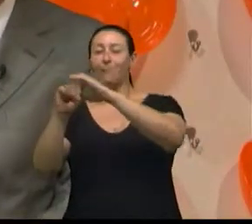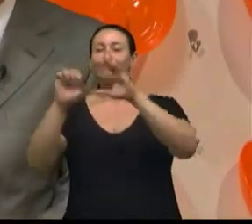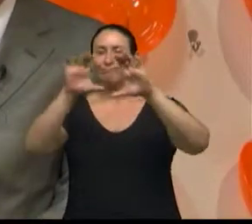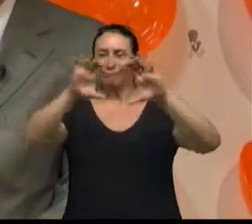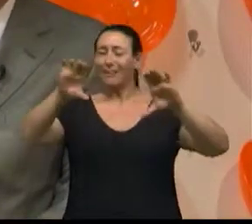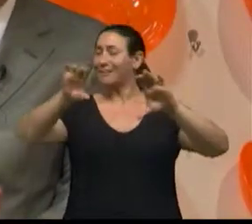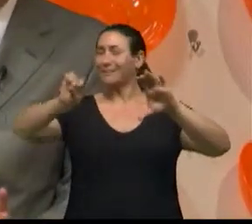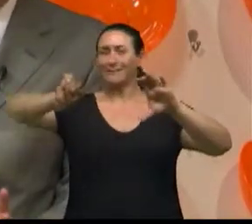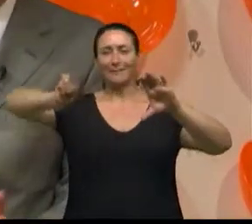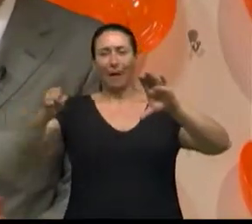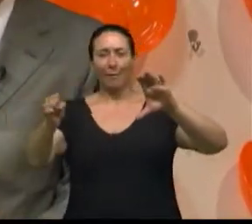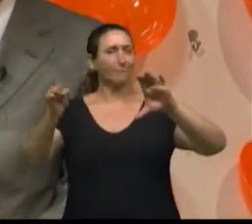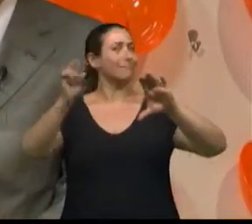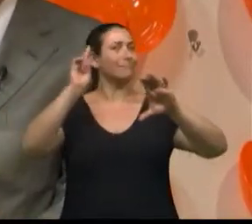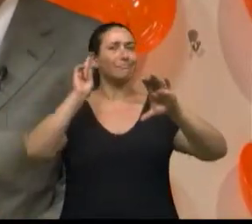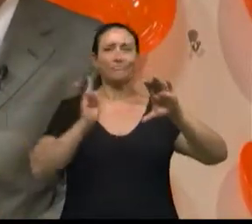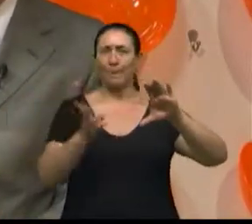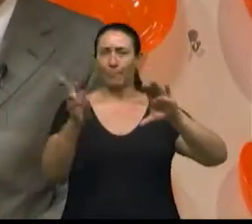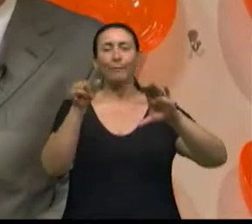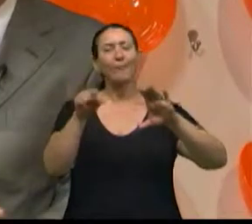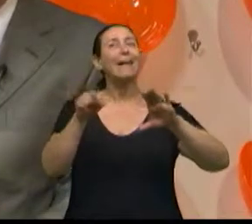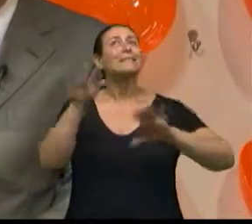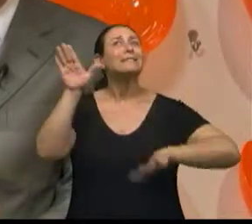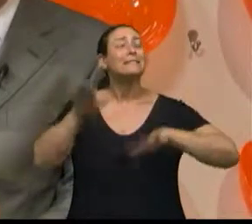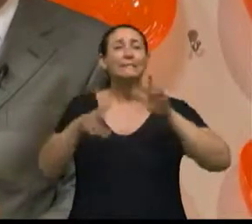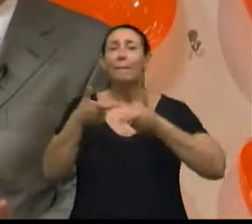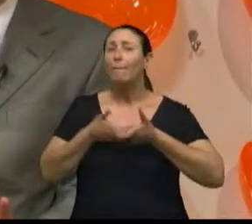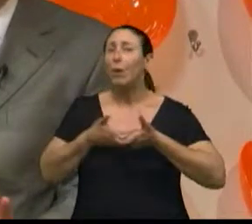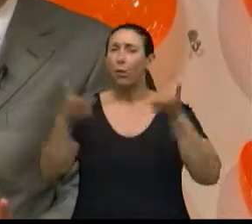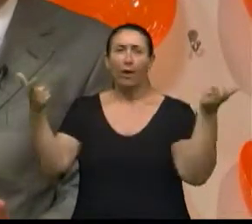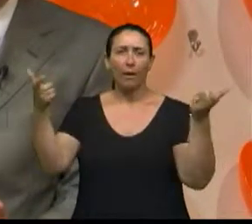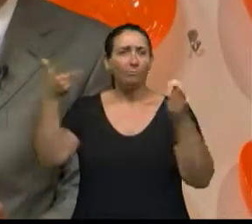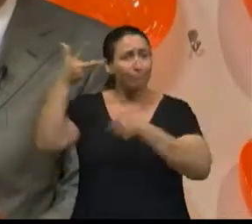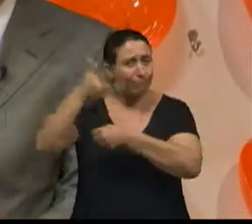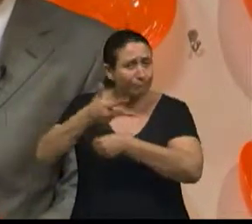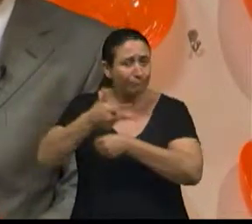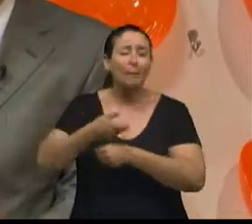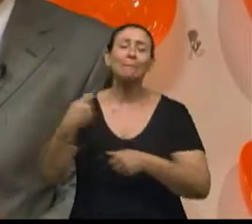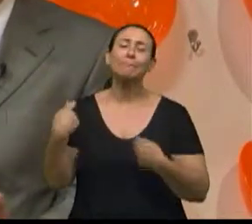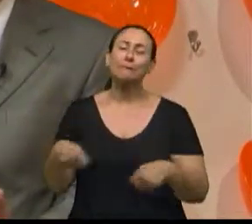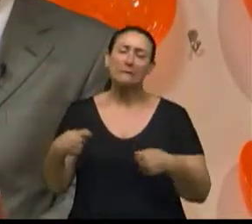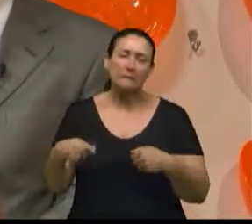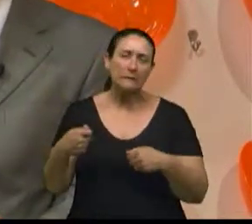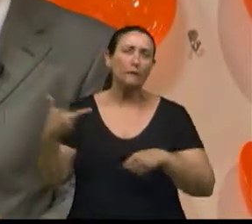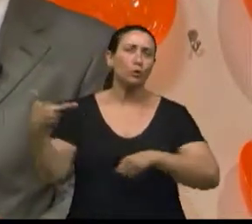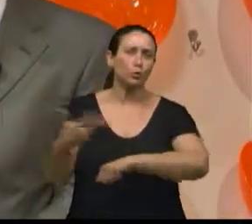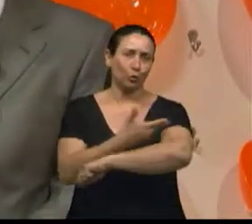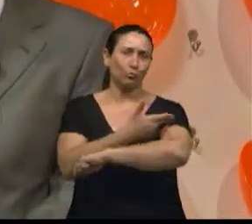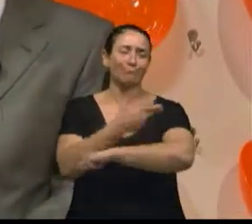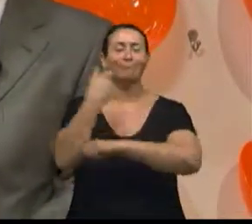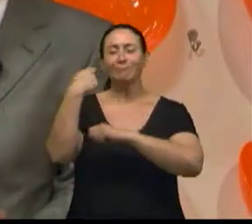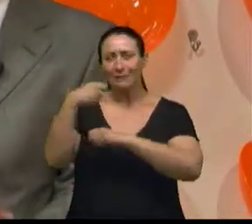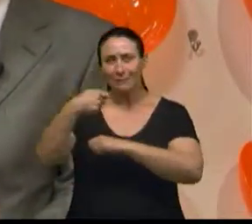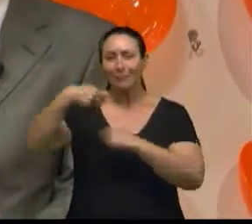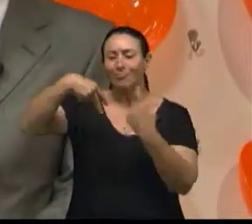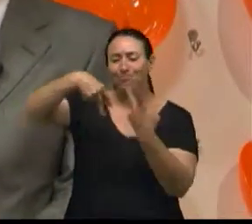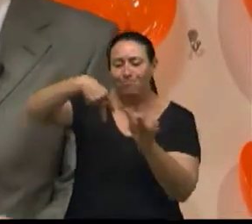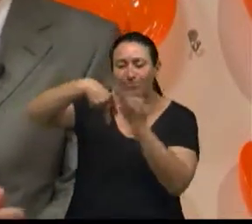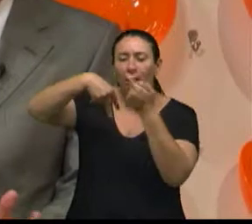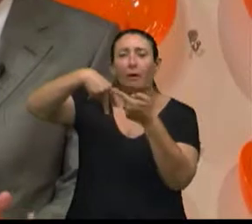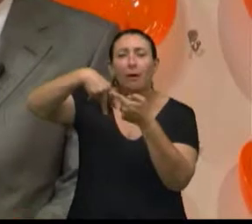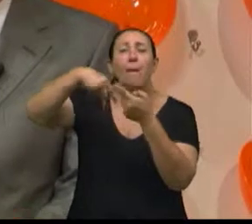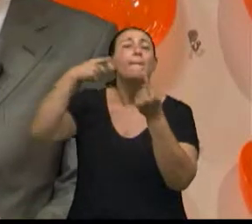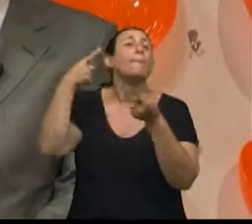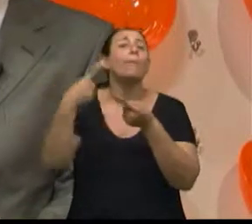necessária a cirurgia, né? Porque normalmente ocorre um deslocamento. Ah, E esse deslocamento, uma vez